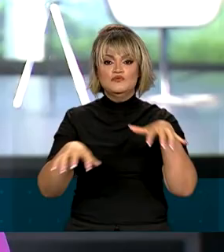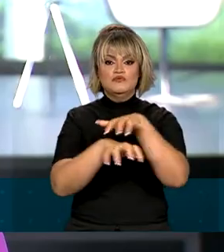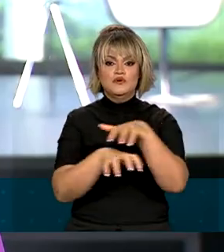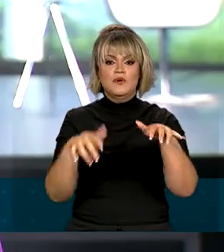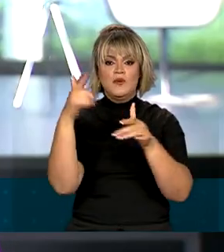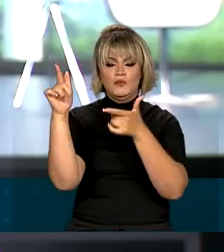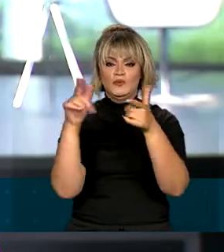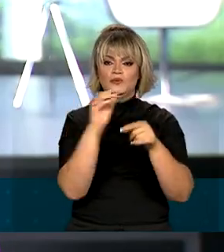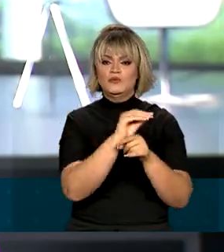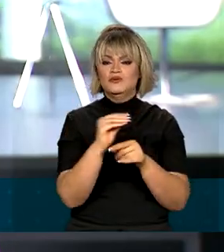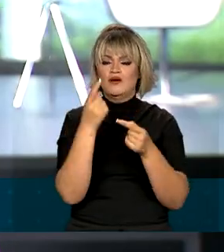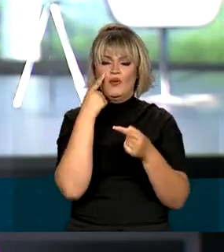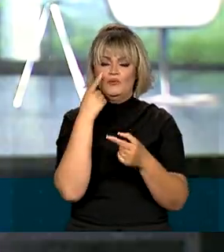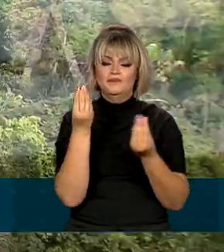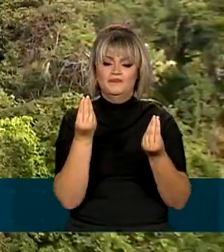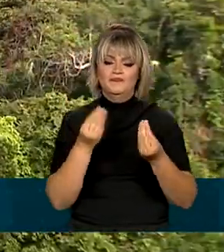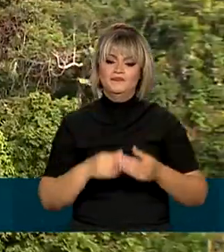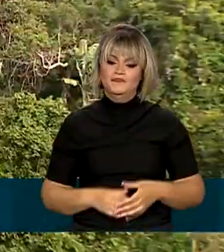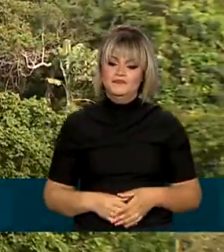Vamos assistir.